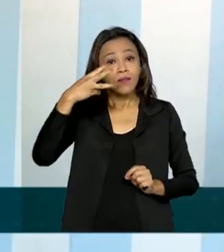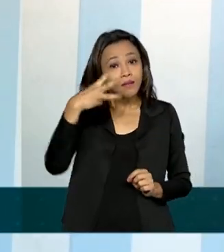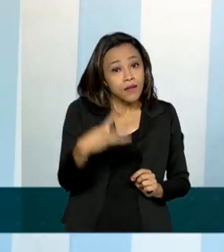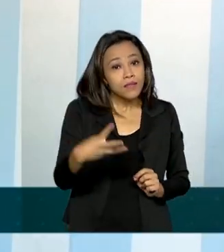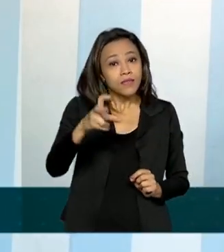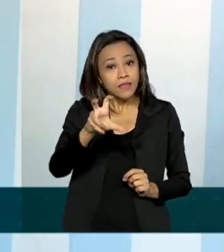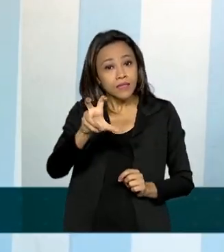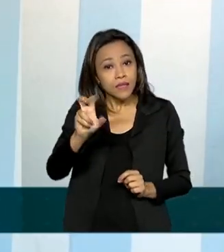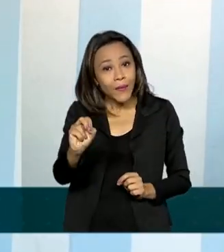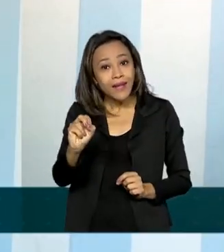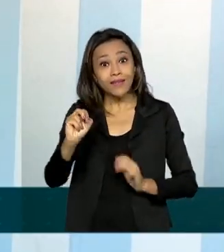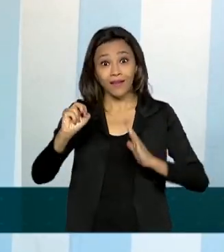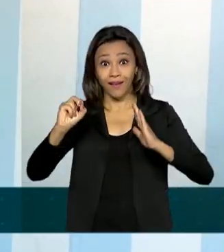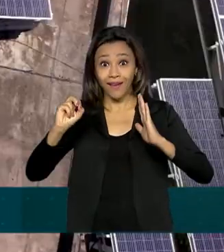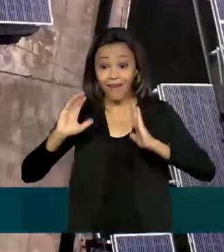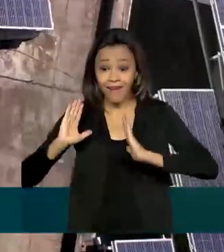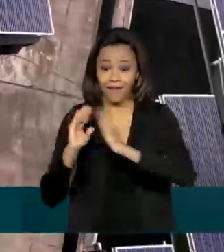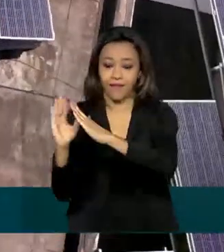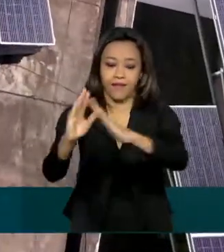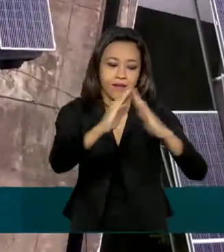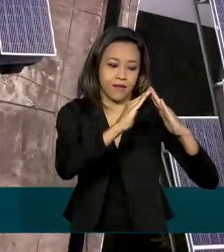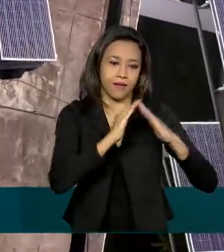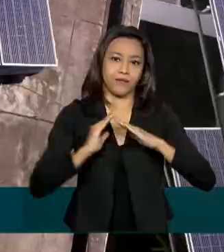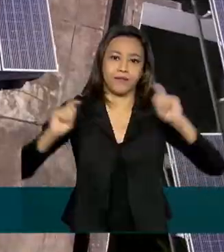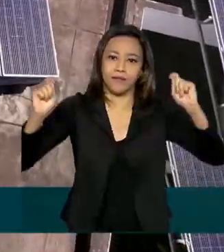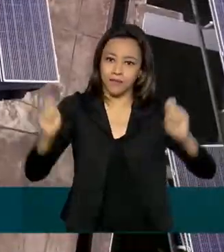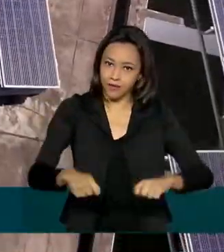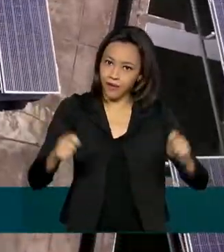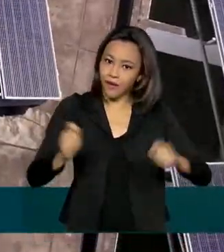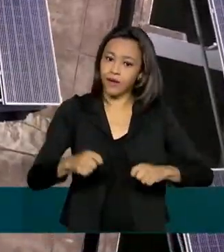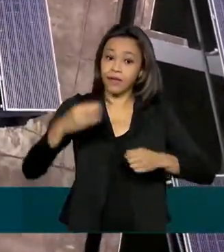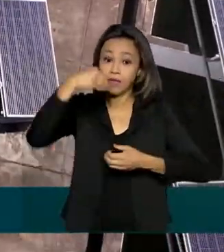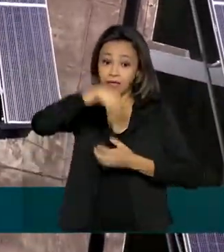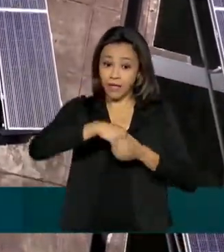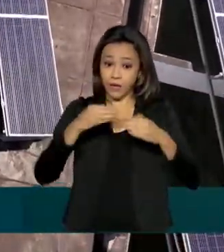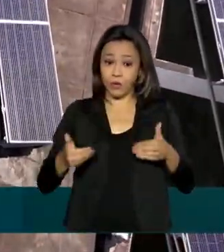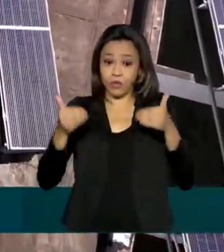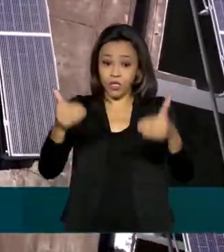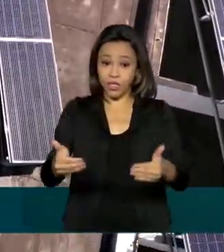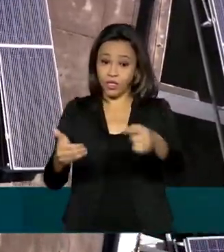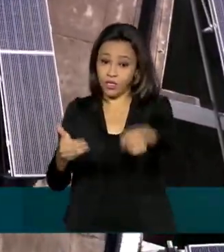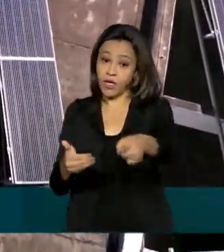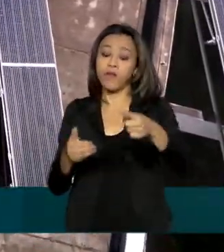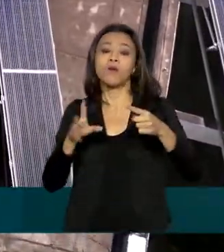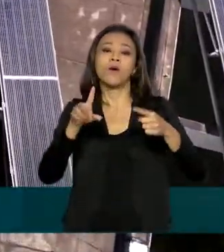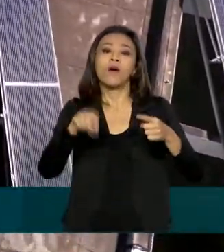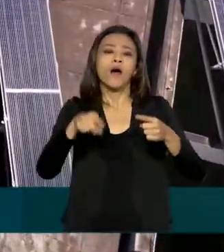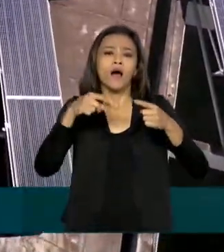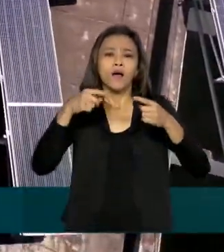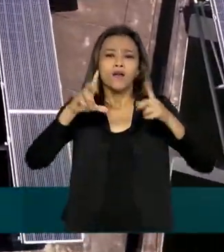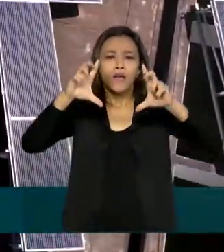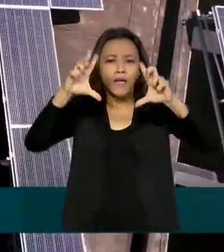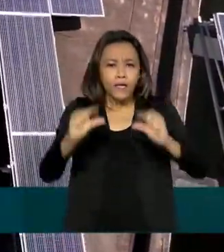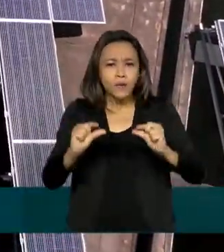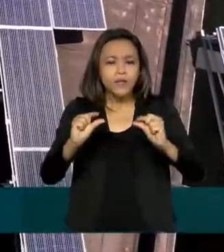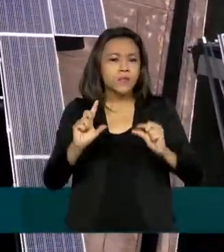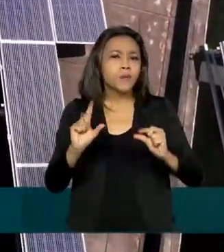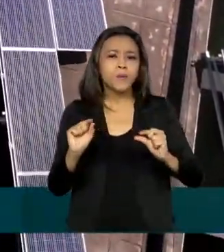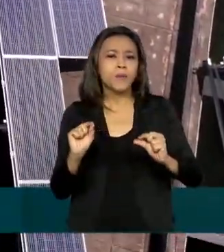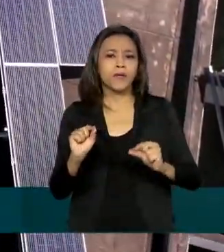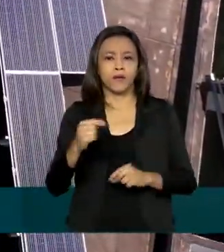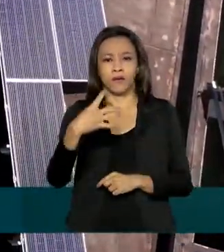residências populares. No Ministério, a luz solar vem reduzindo em 45